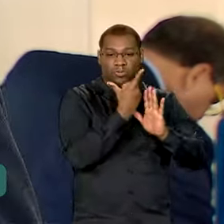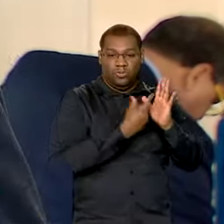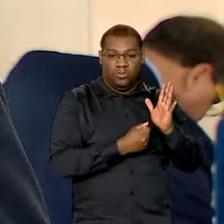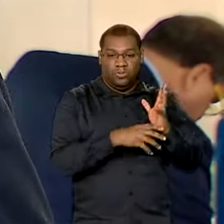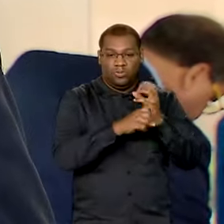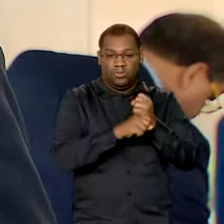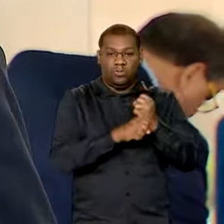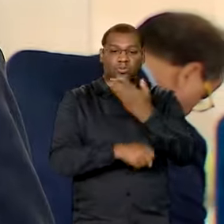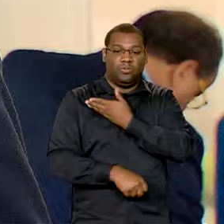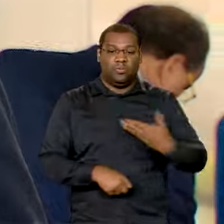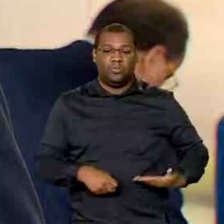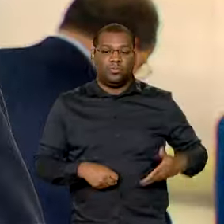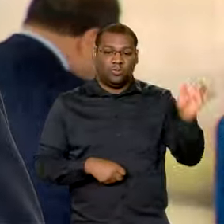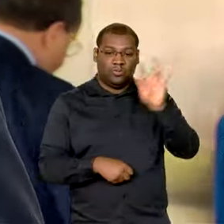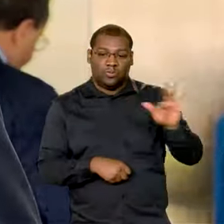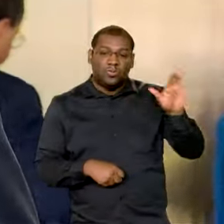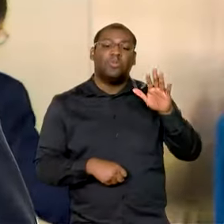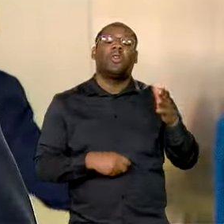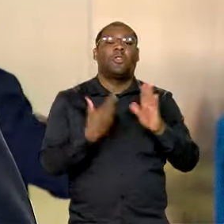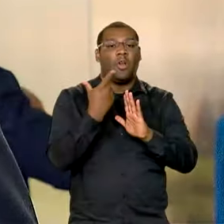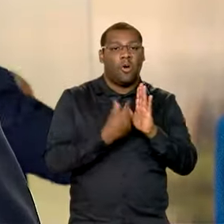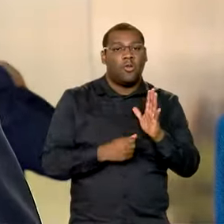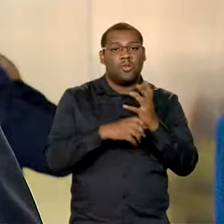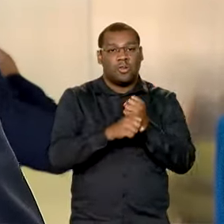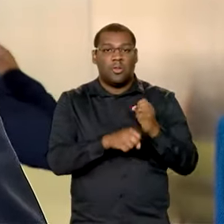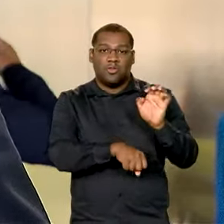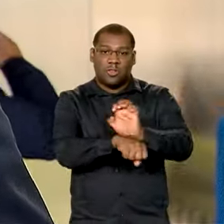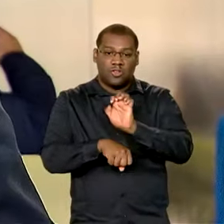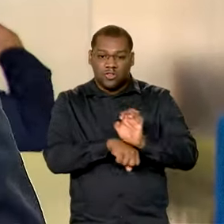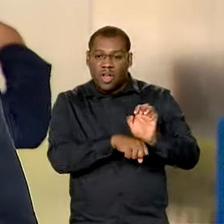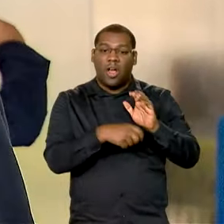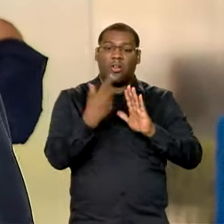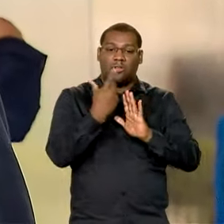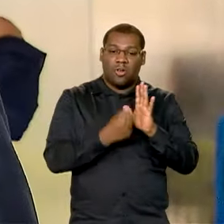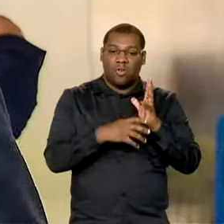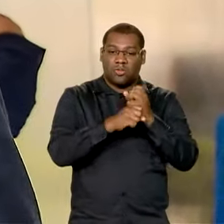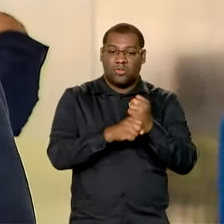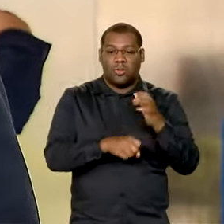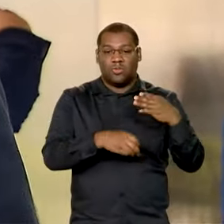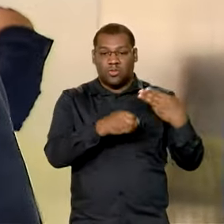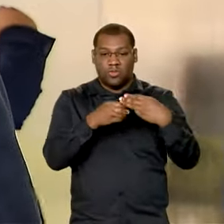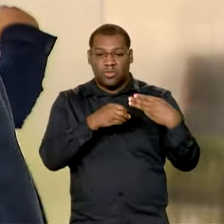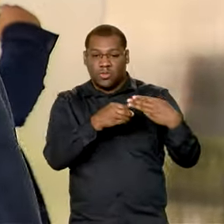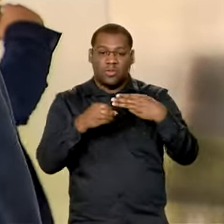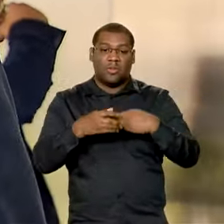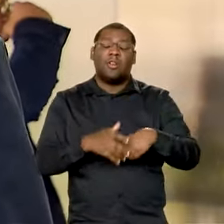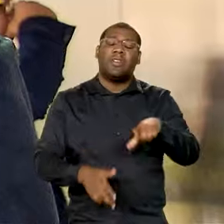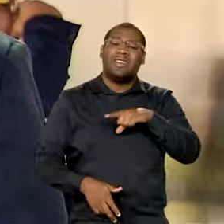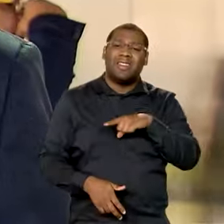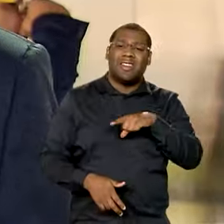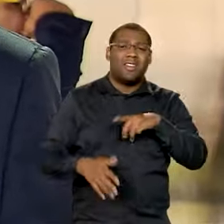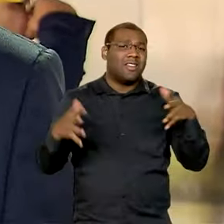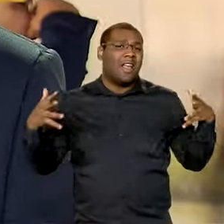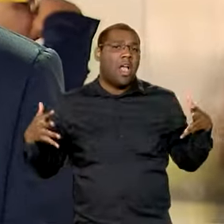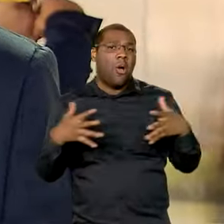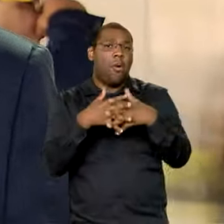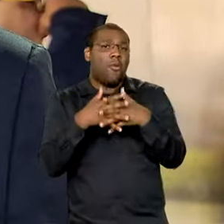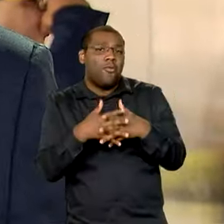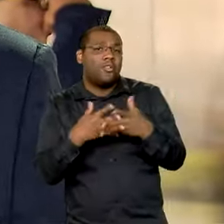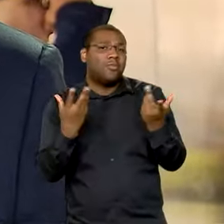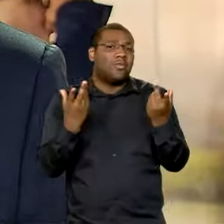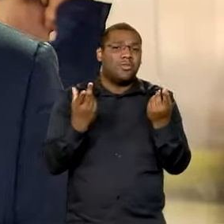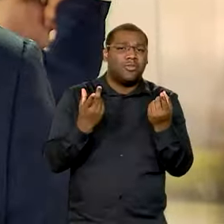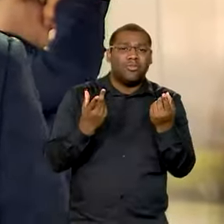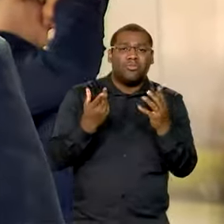da união, dos estados e dos municípios, existe muita disputa em torno da apropriação desses recursos,